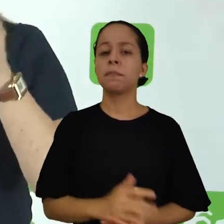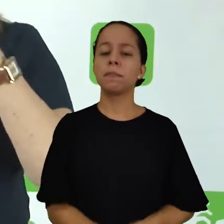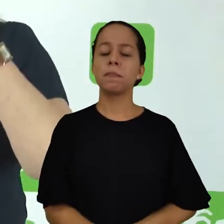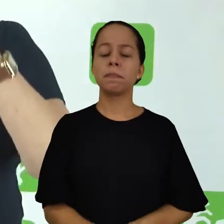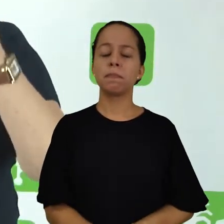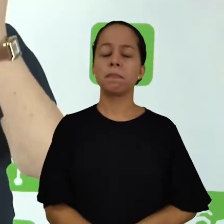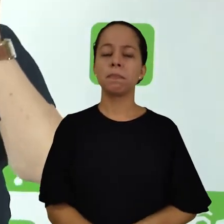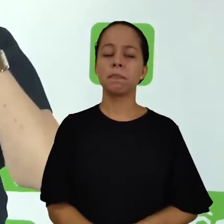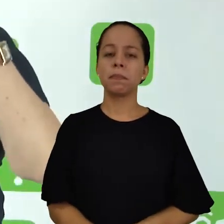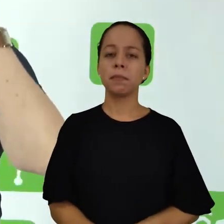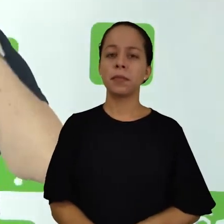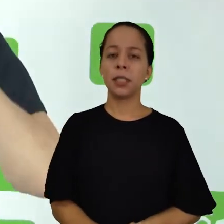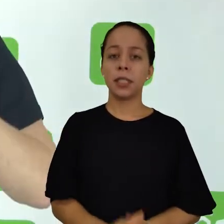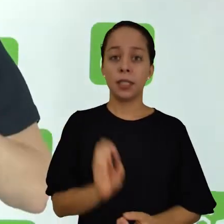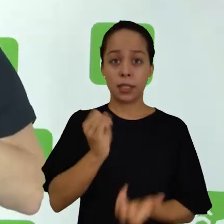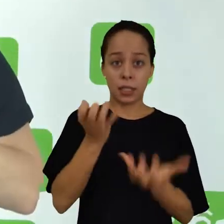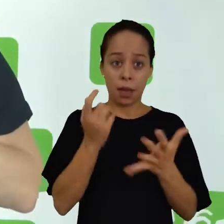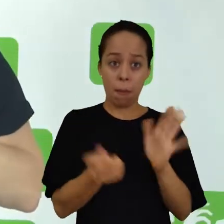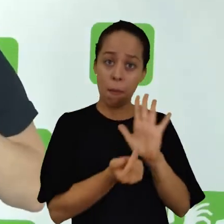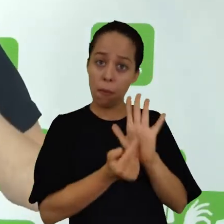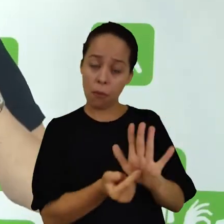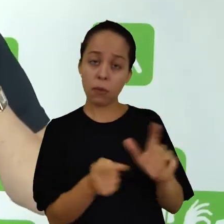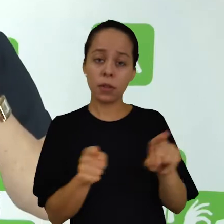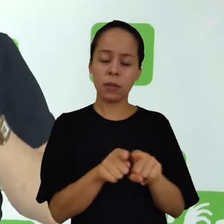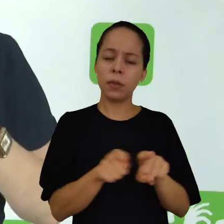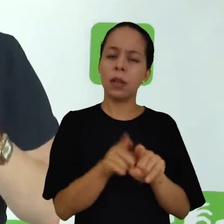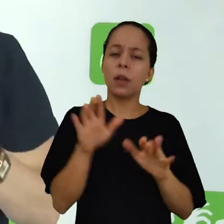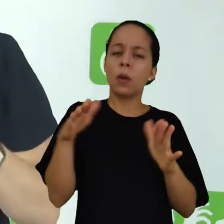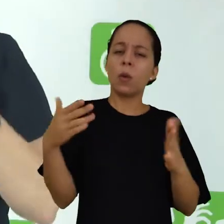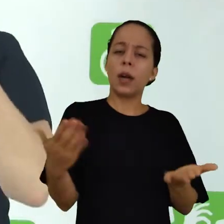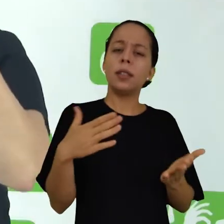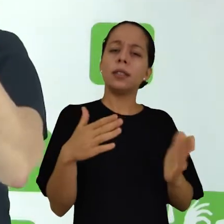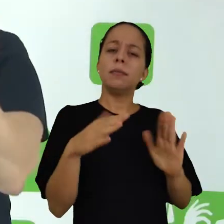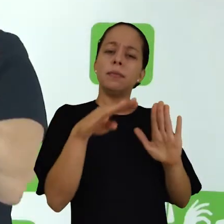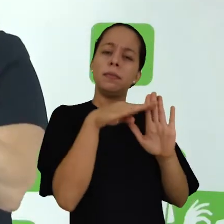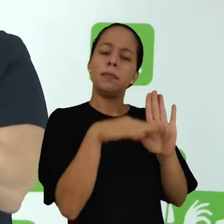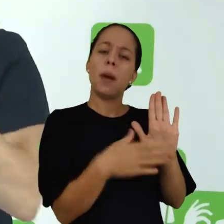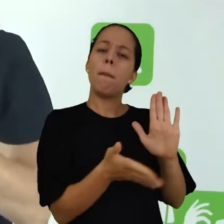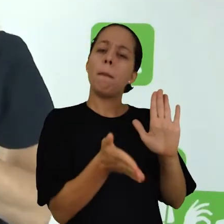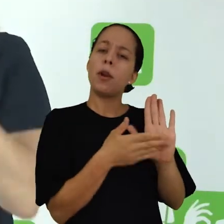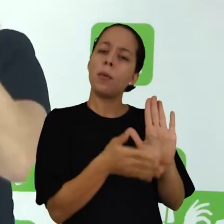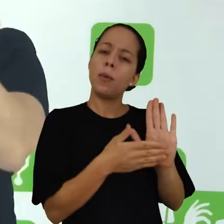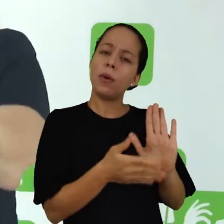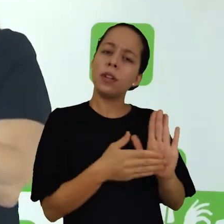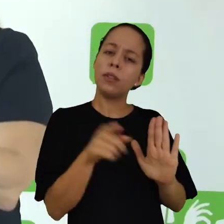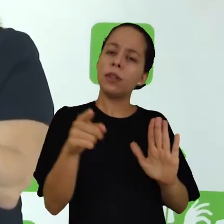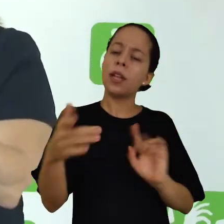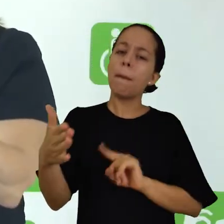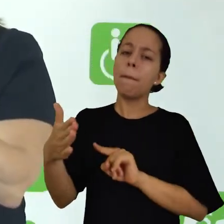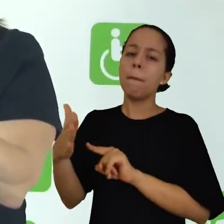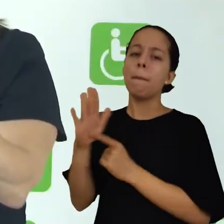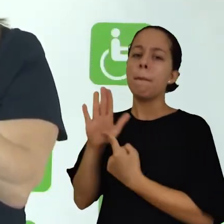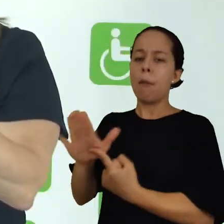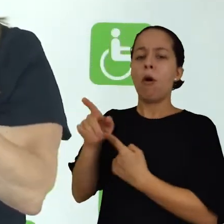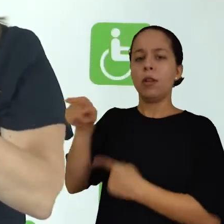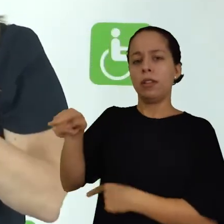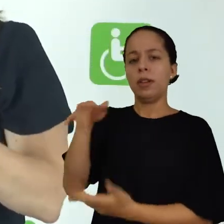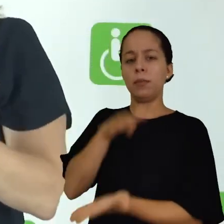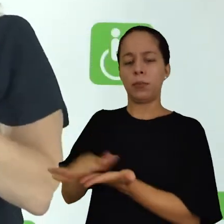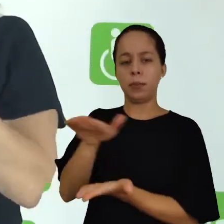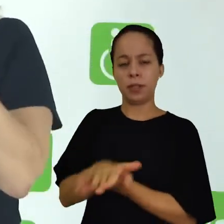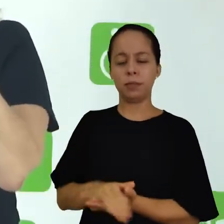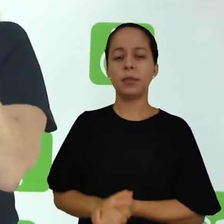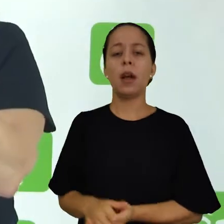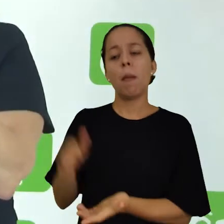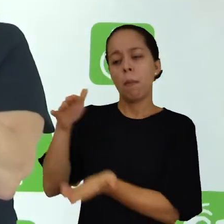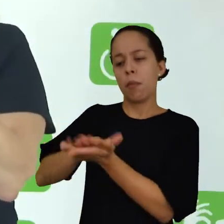E se você quiser acrescentar nesse tópico, quais são as indicações suas em relação a essa obra? Essa obra